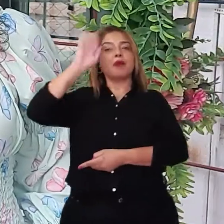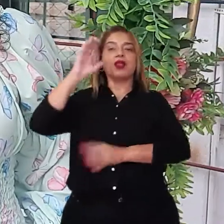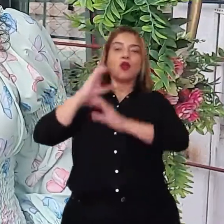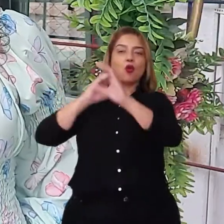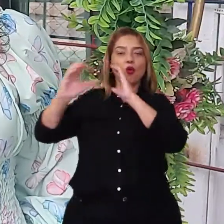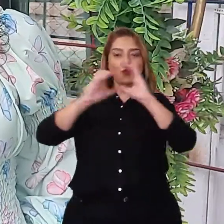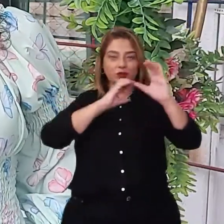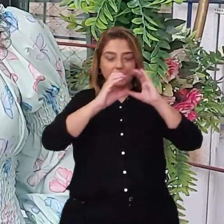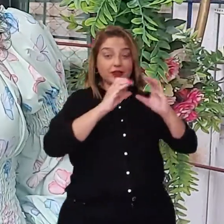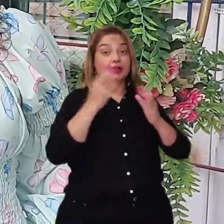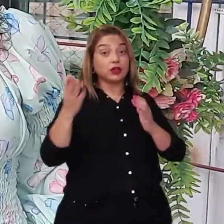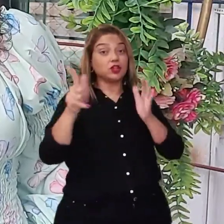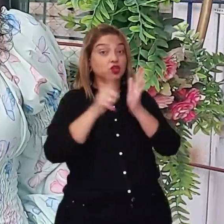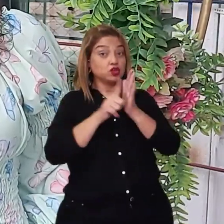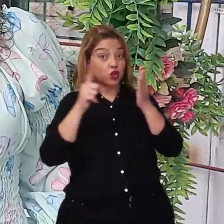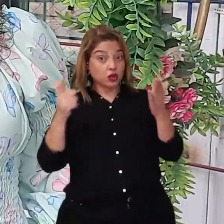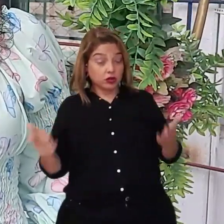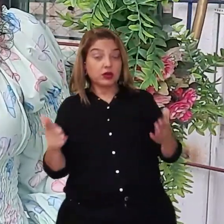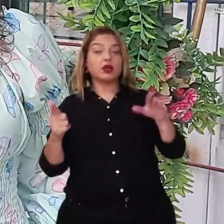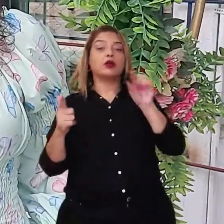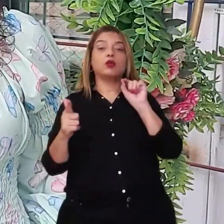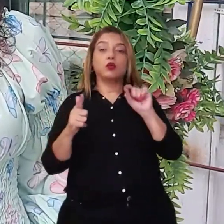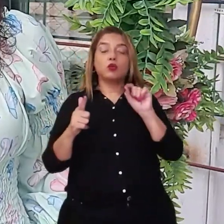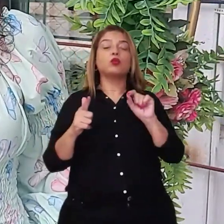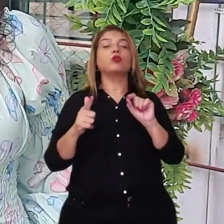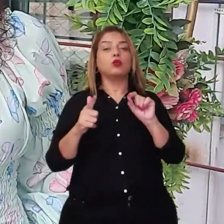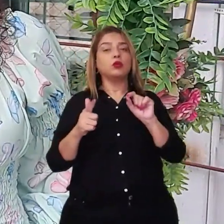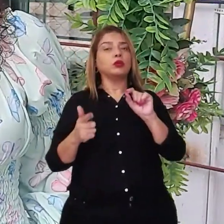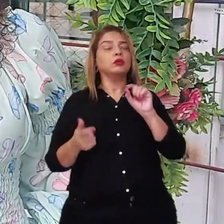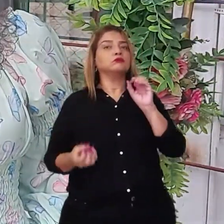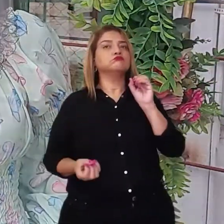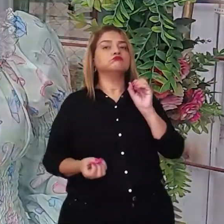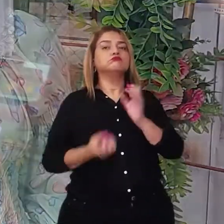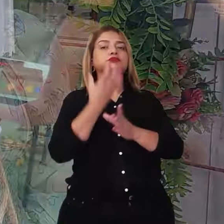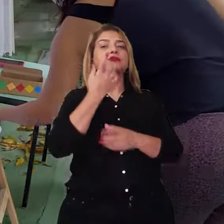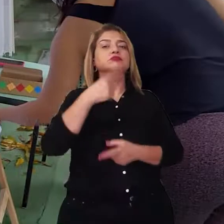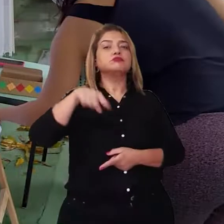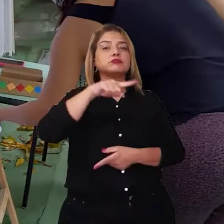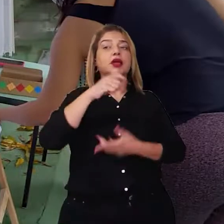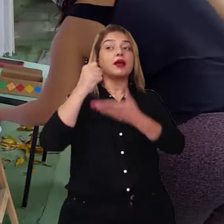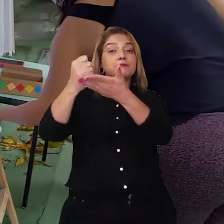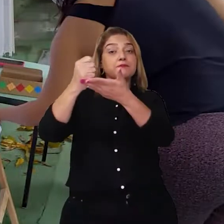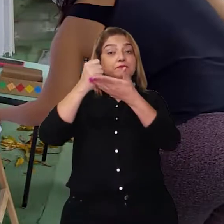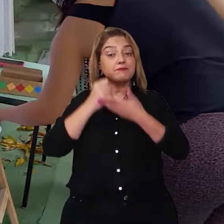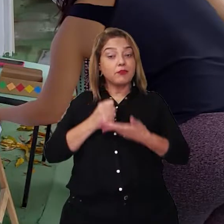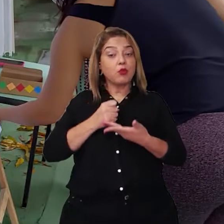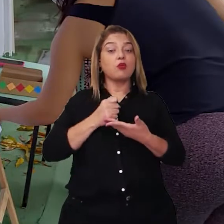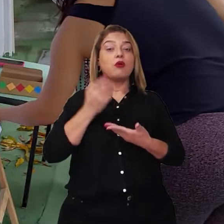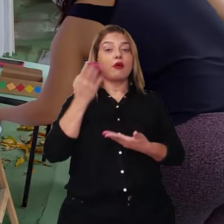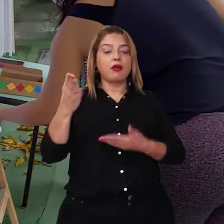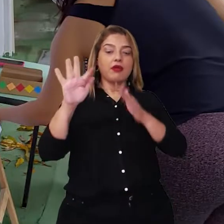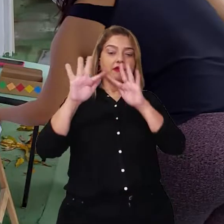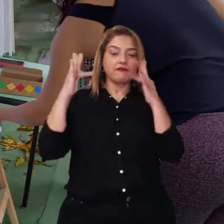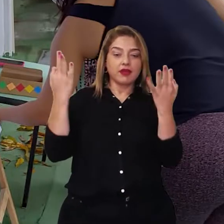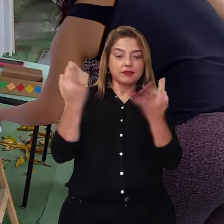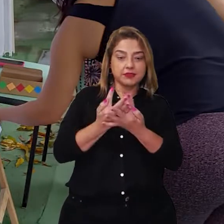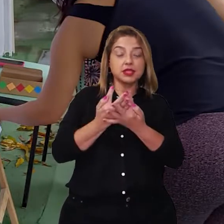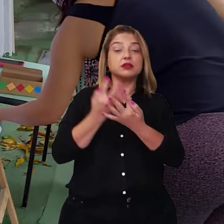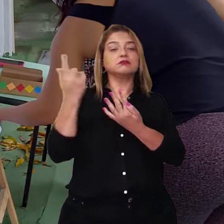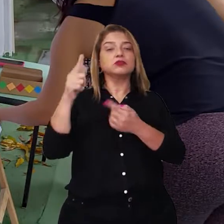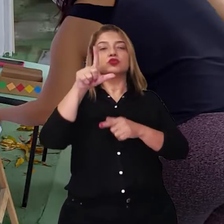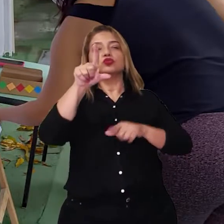Esse jornal, ele surgiu, né, com esse apoio das famílias. Eles